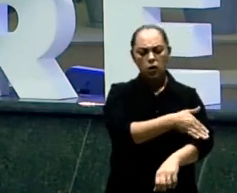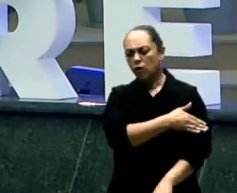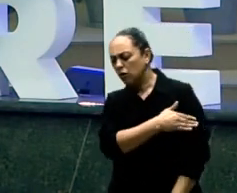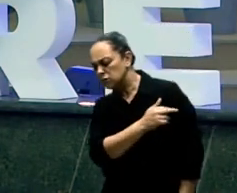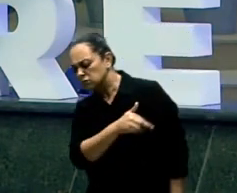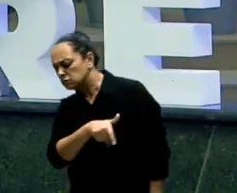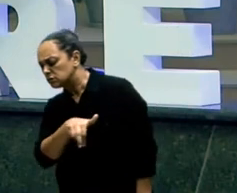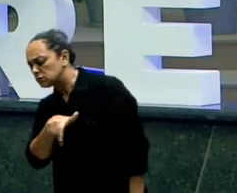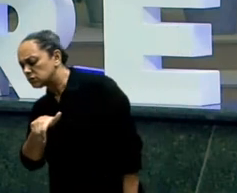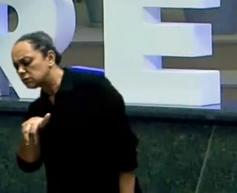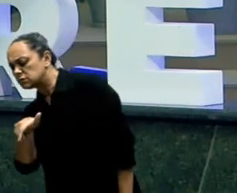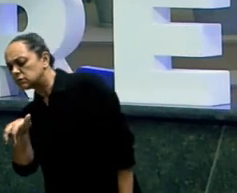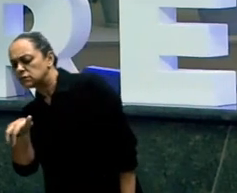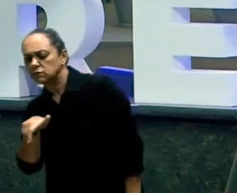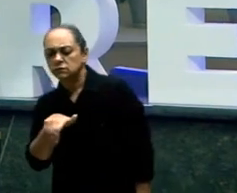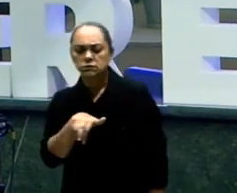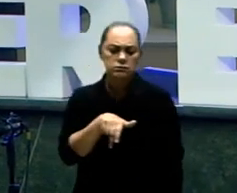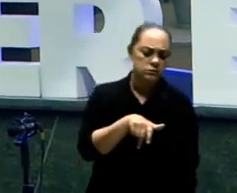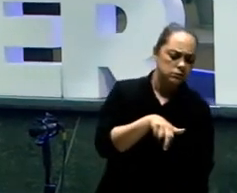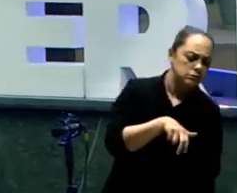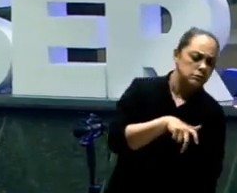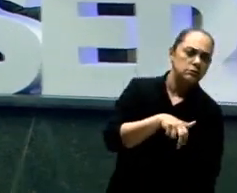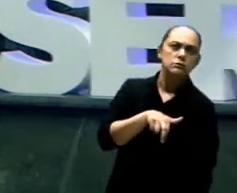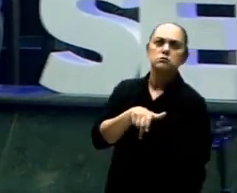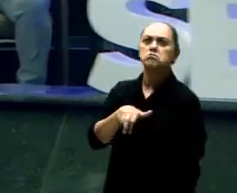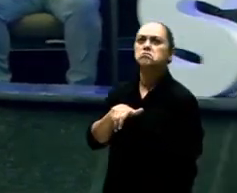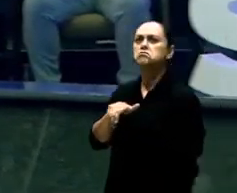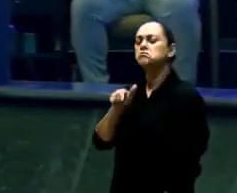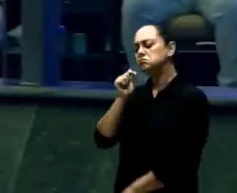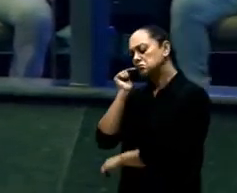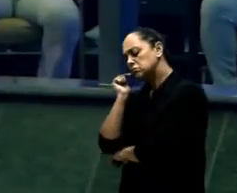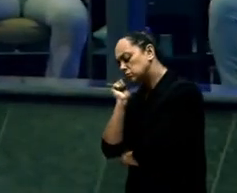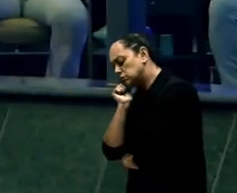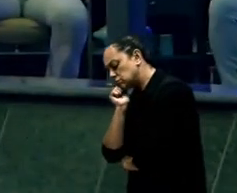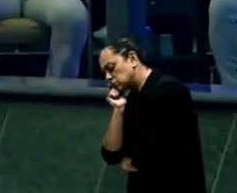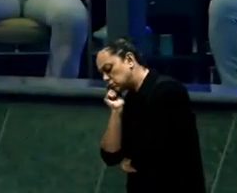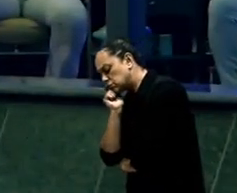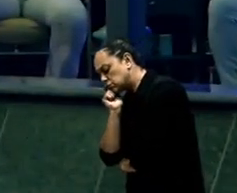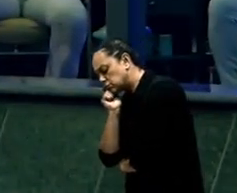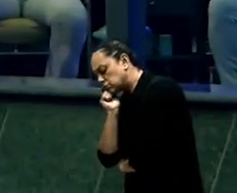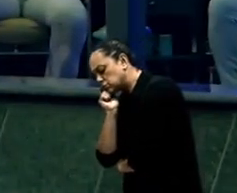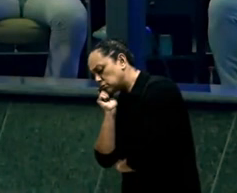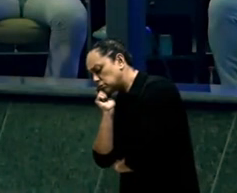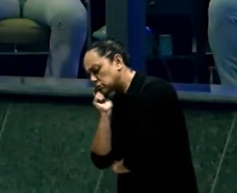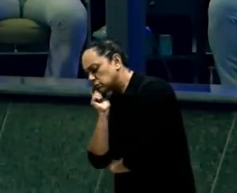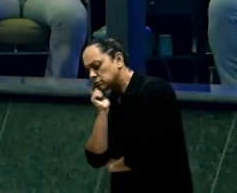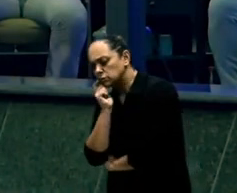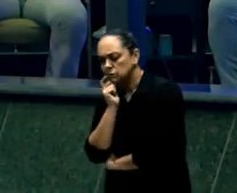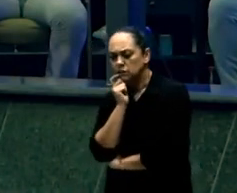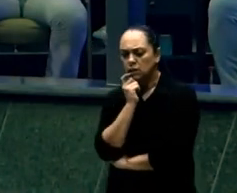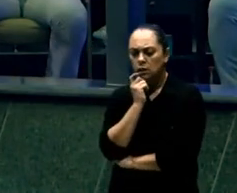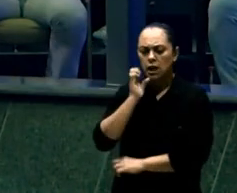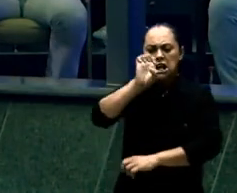viu o pica-pau Quando Sai aquela fumacinha Que